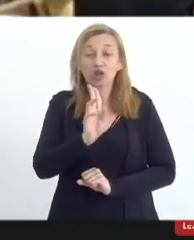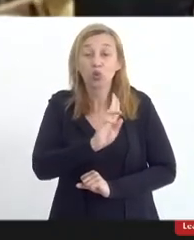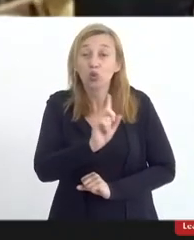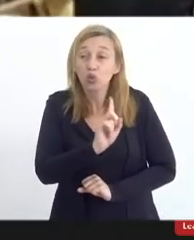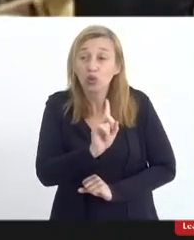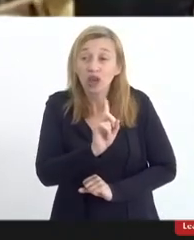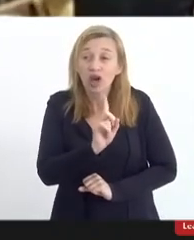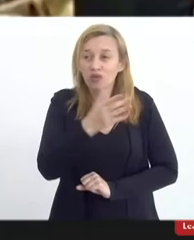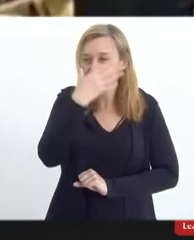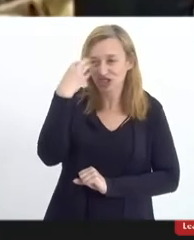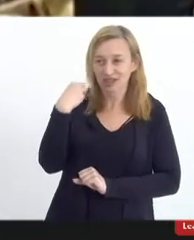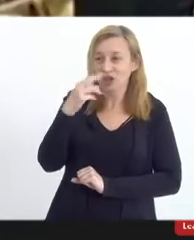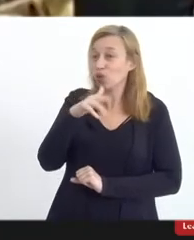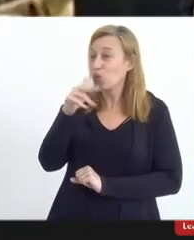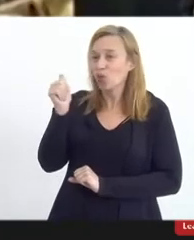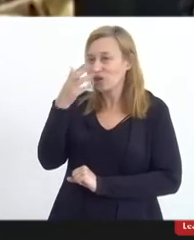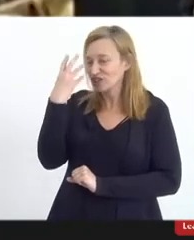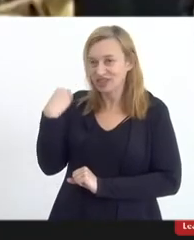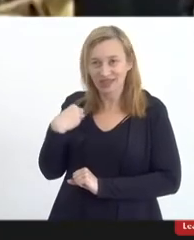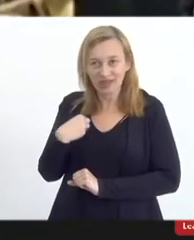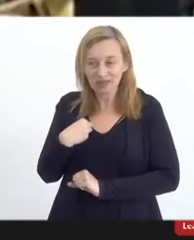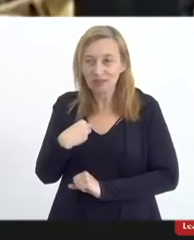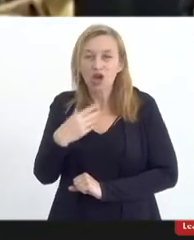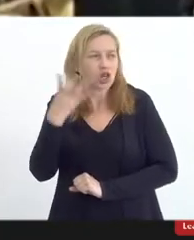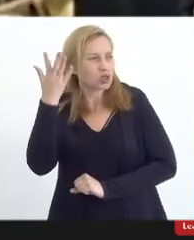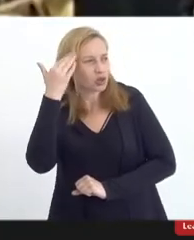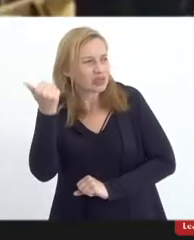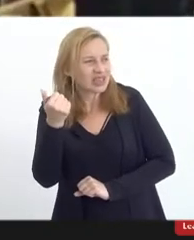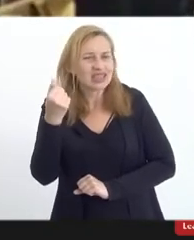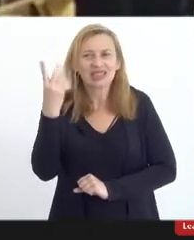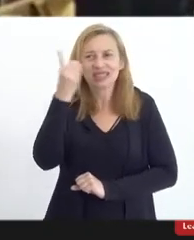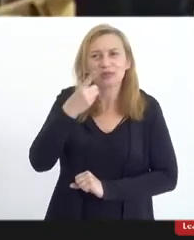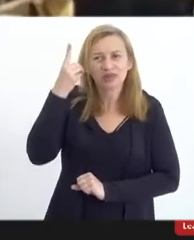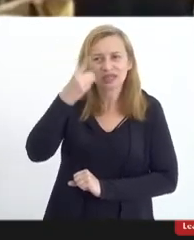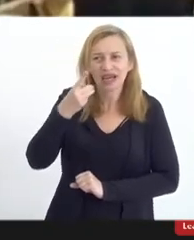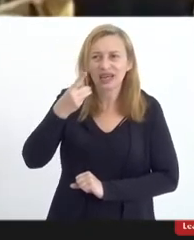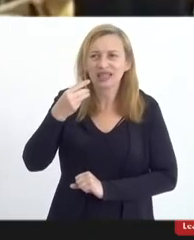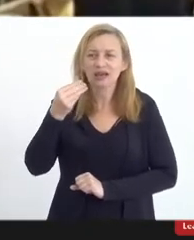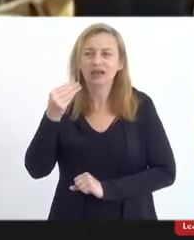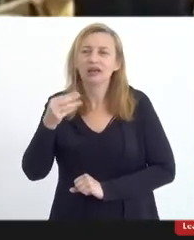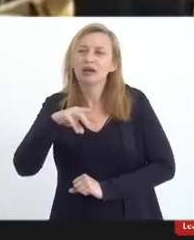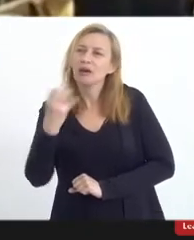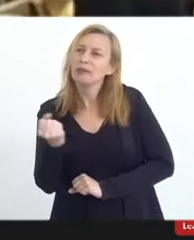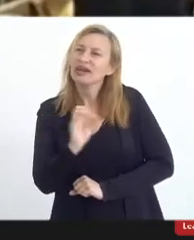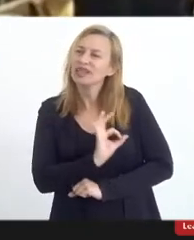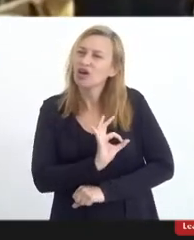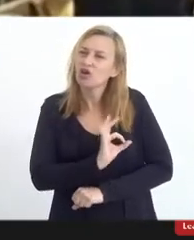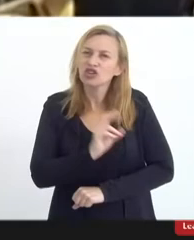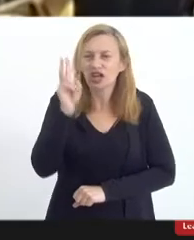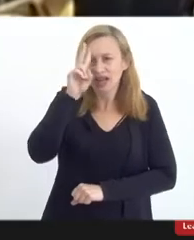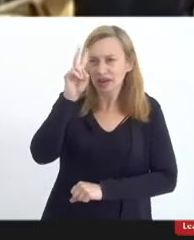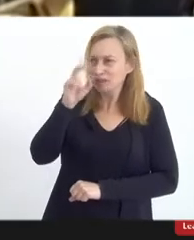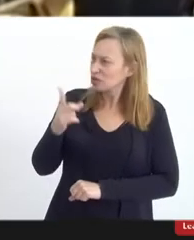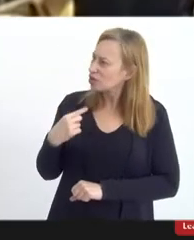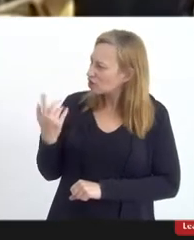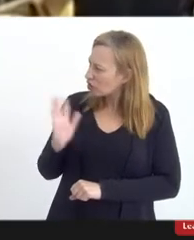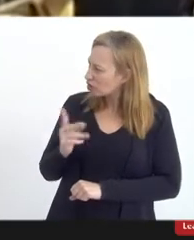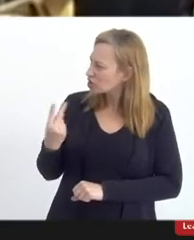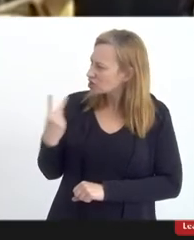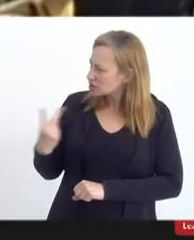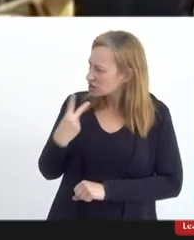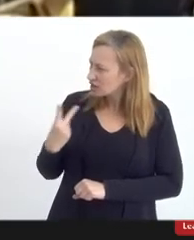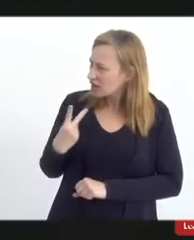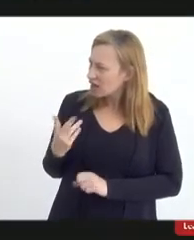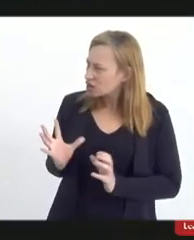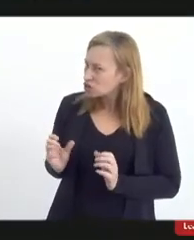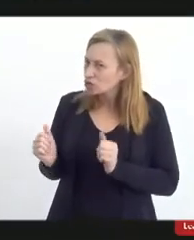Eu não sei se a deputada Marta Rocha lembra, mas nós já fomos companheiras no Conselho de Direitos